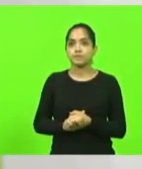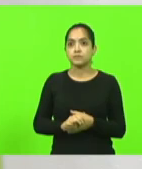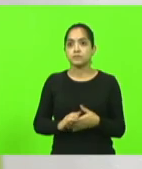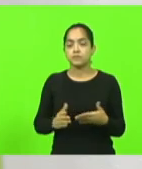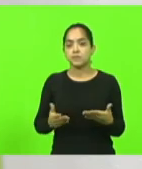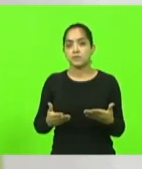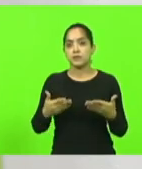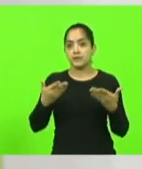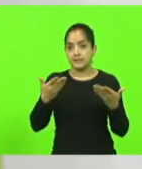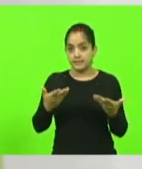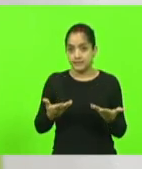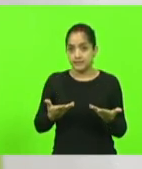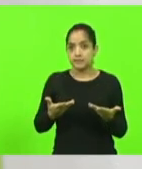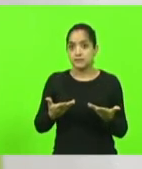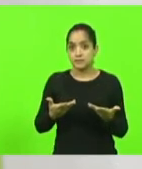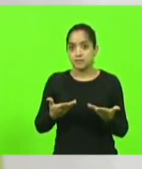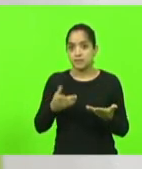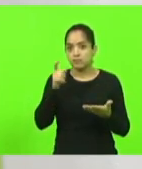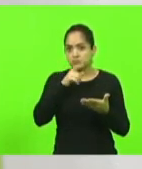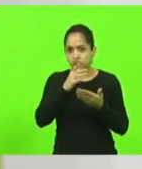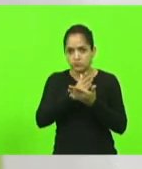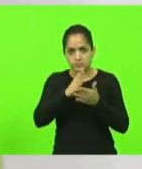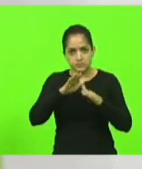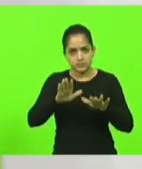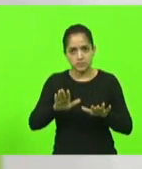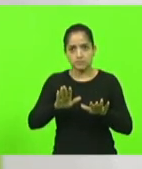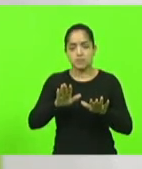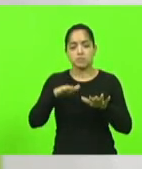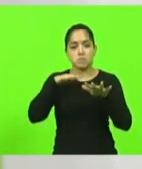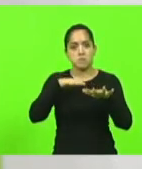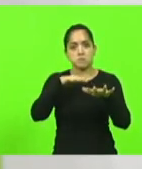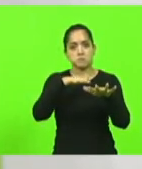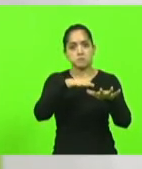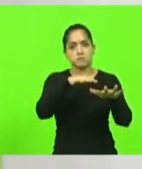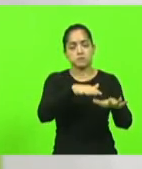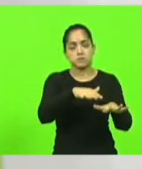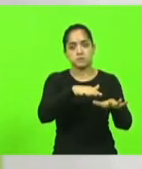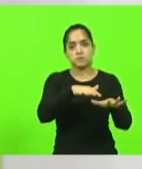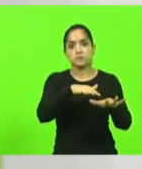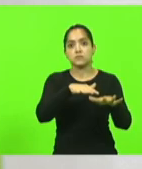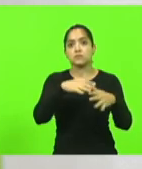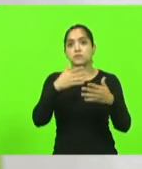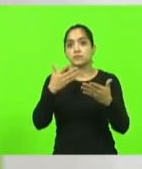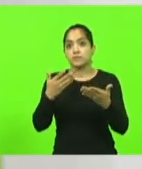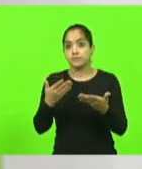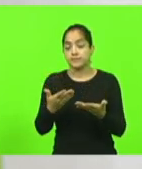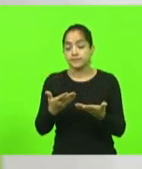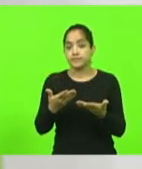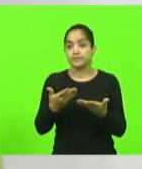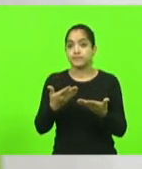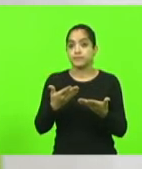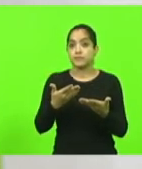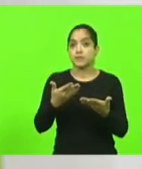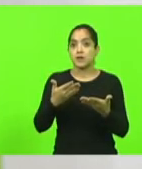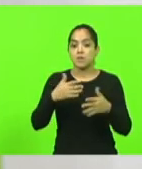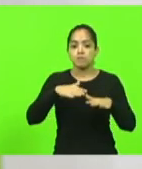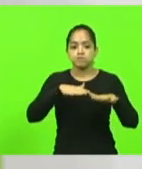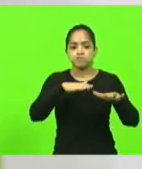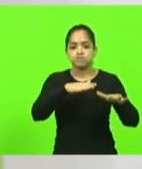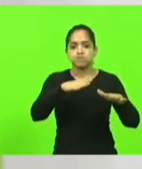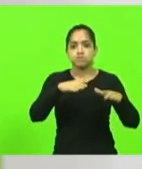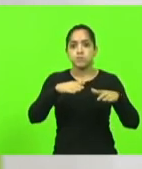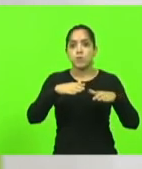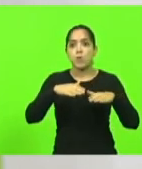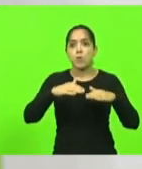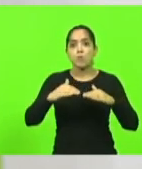Desmistificando também de que essa movimentação, embora eu tenha certeza que seja o maior, vai ser